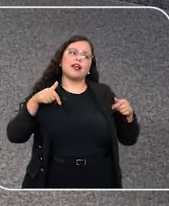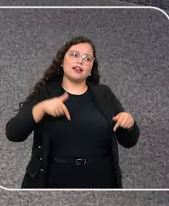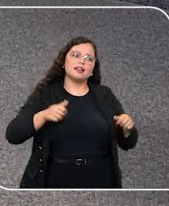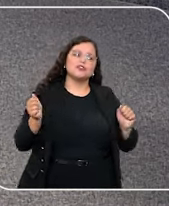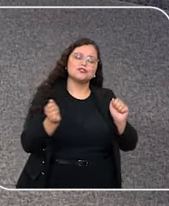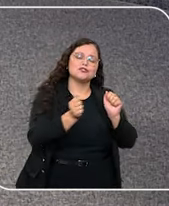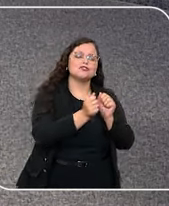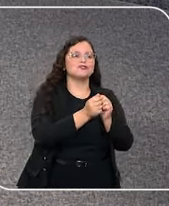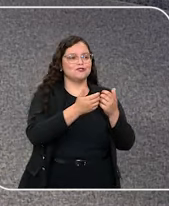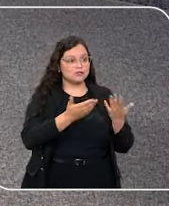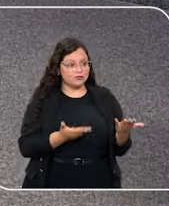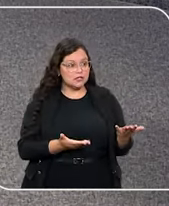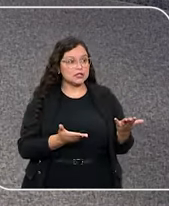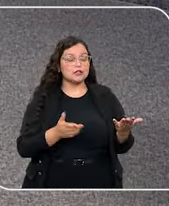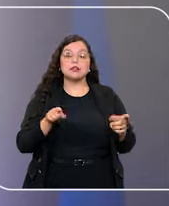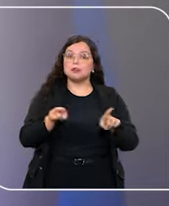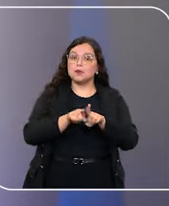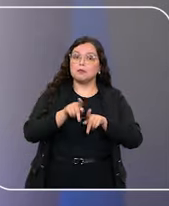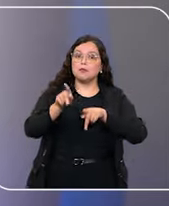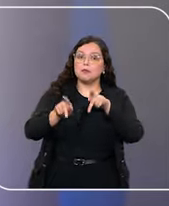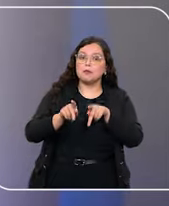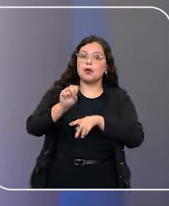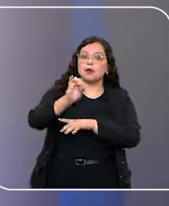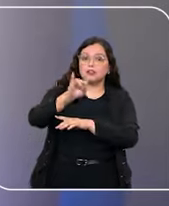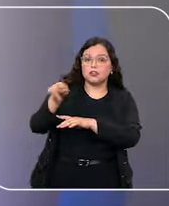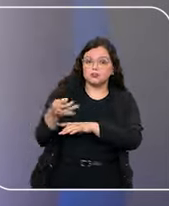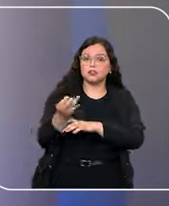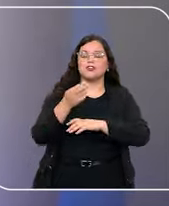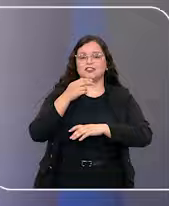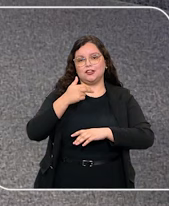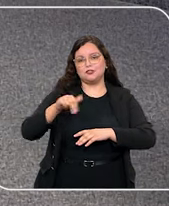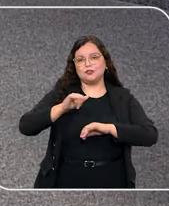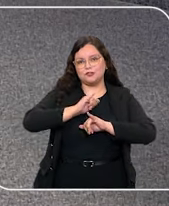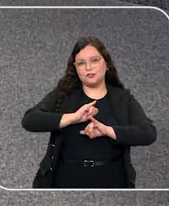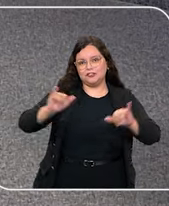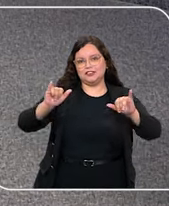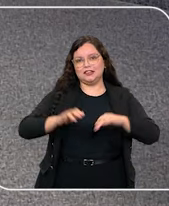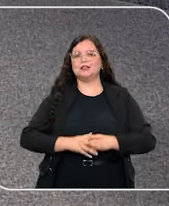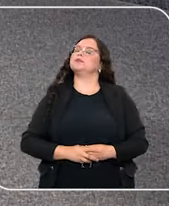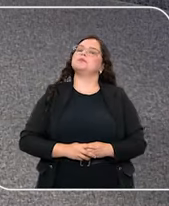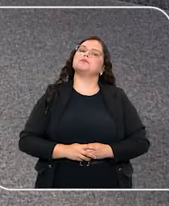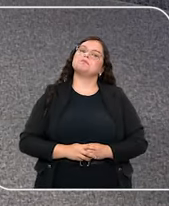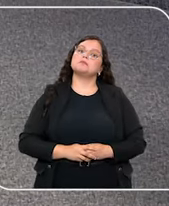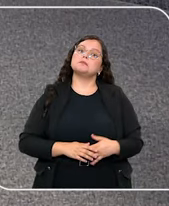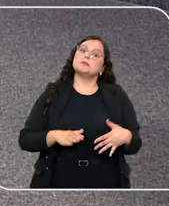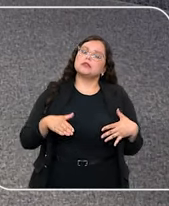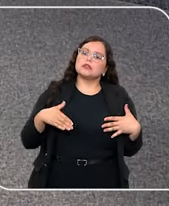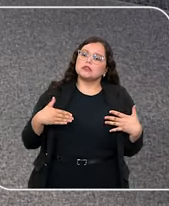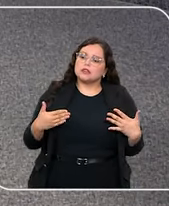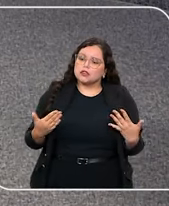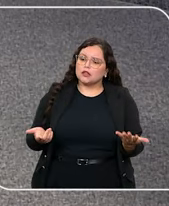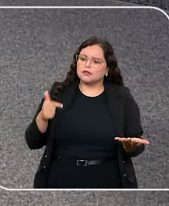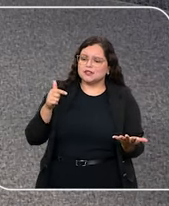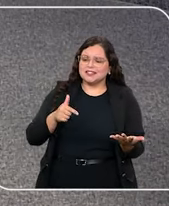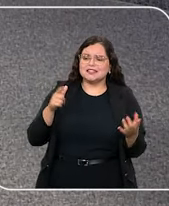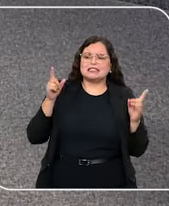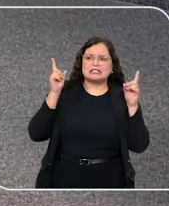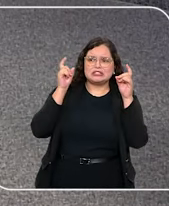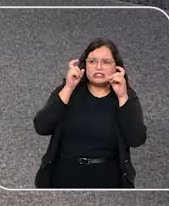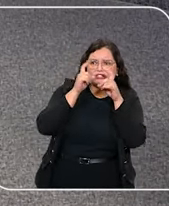alegria toda a mim estar aqui com você e com o nosso público do STJ Notícias. É isso. Fátima, esse é um tema